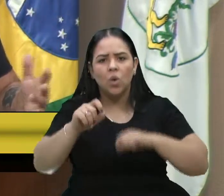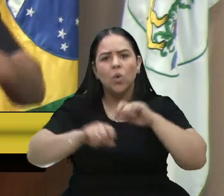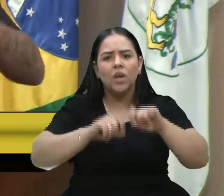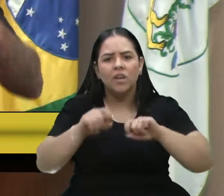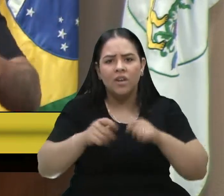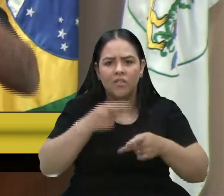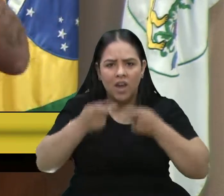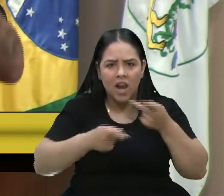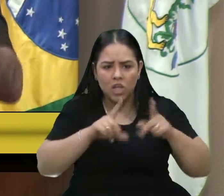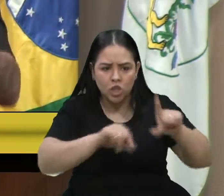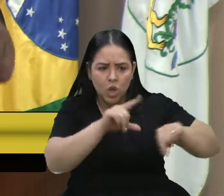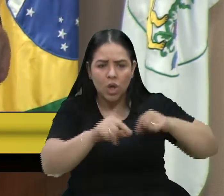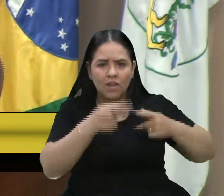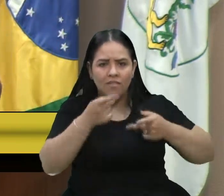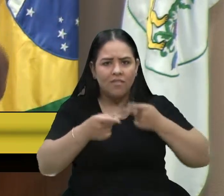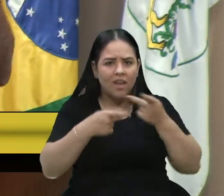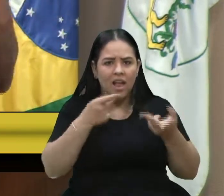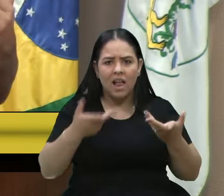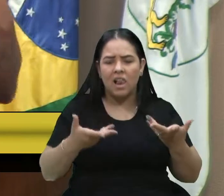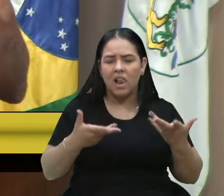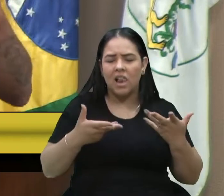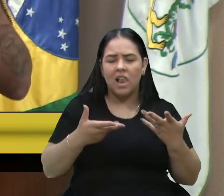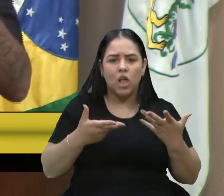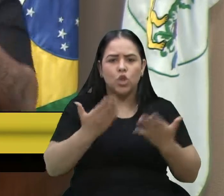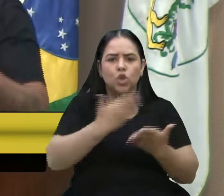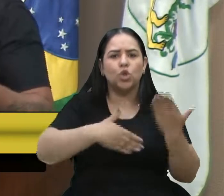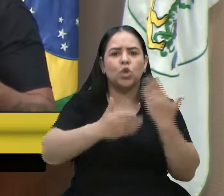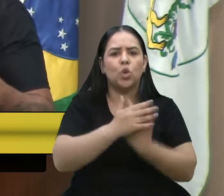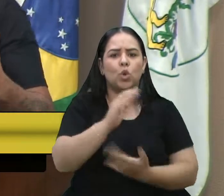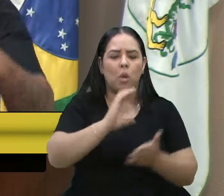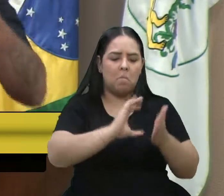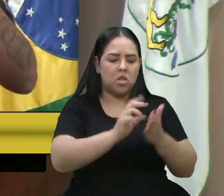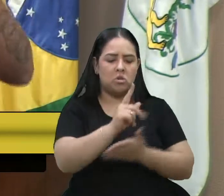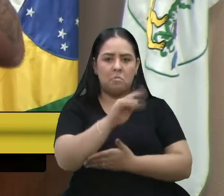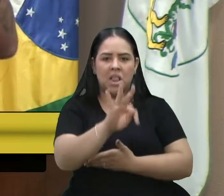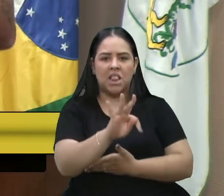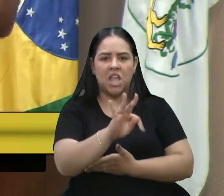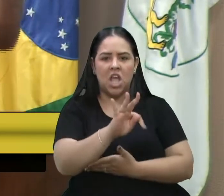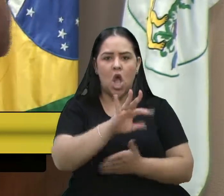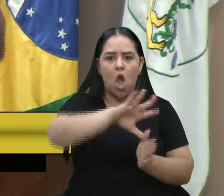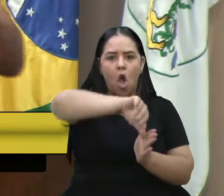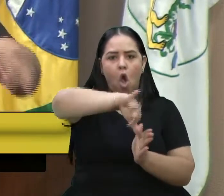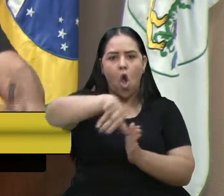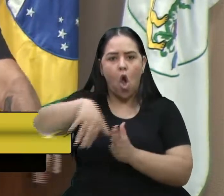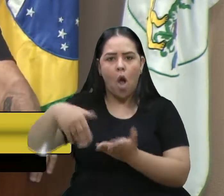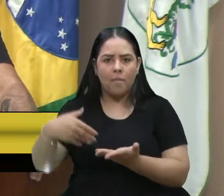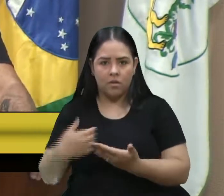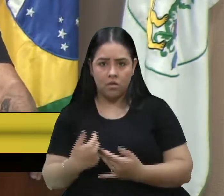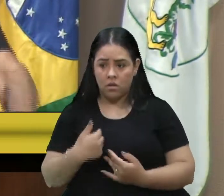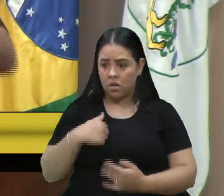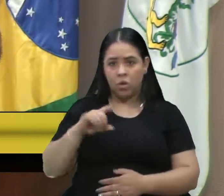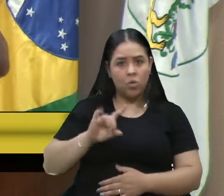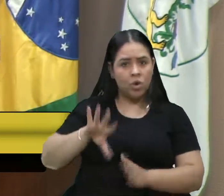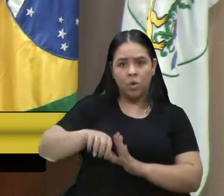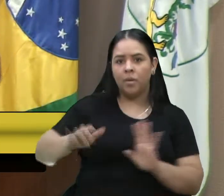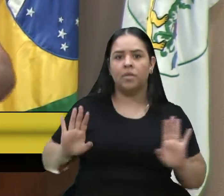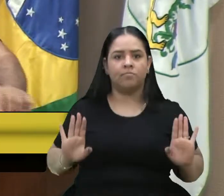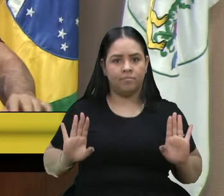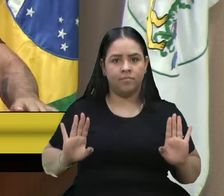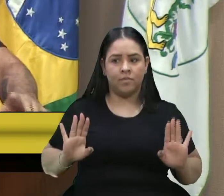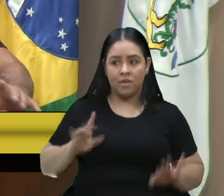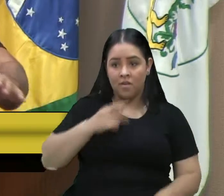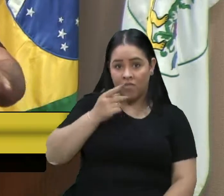O vereador fala paladino para falar que o PT é ladrão, o que vocês roubaram. Eu não roubei, vereador. O senhor